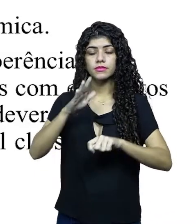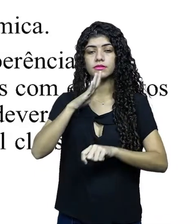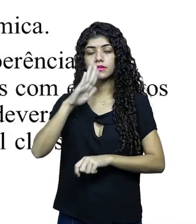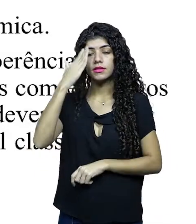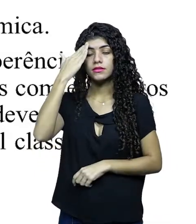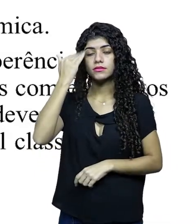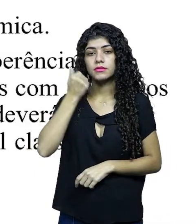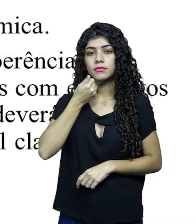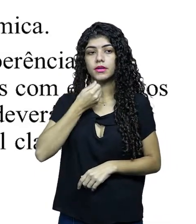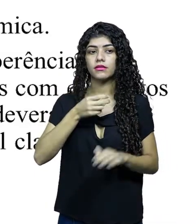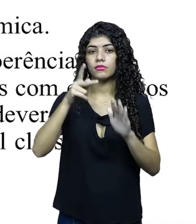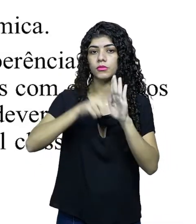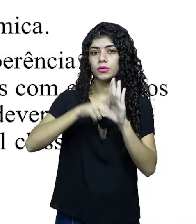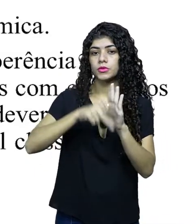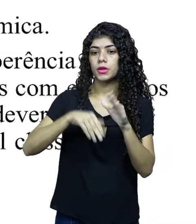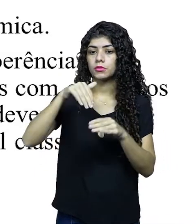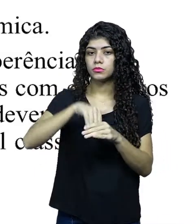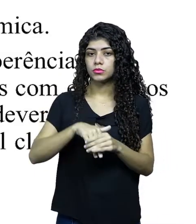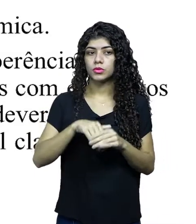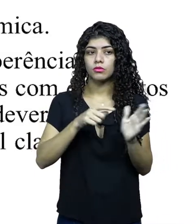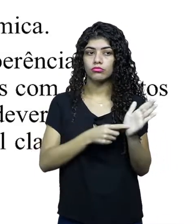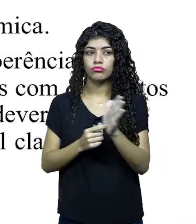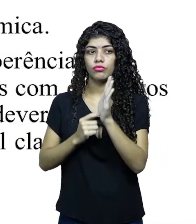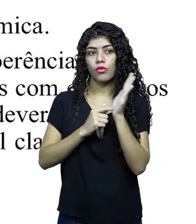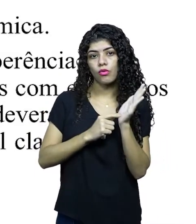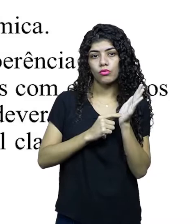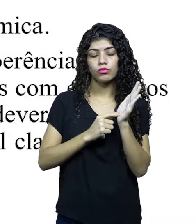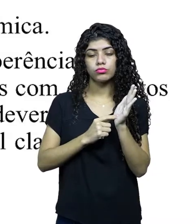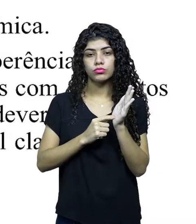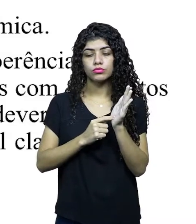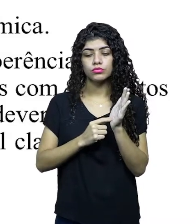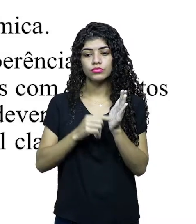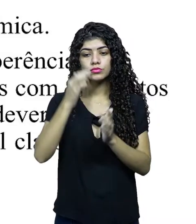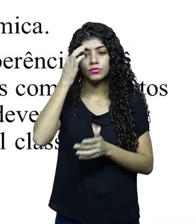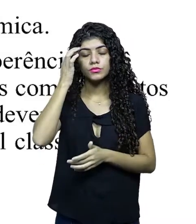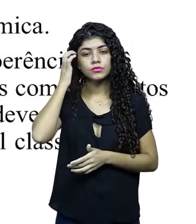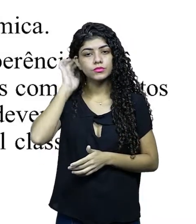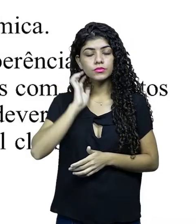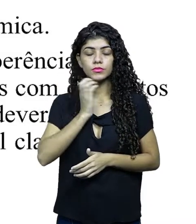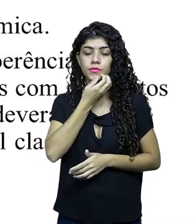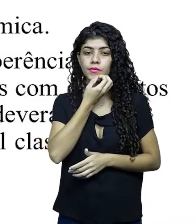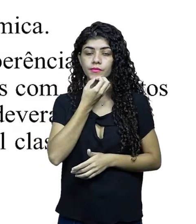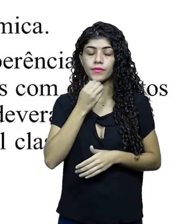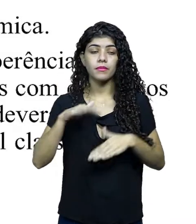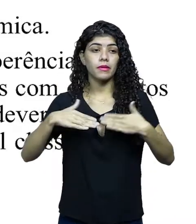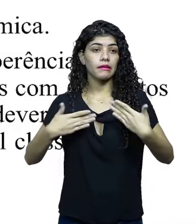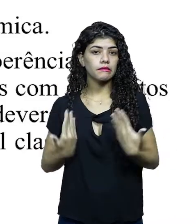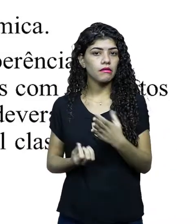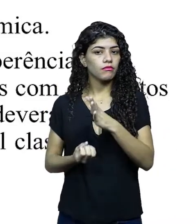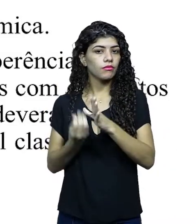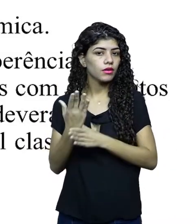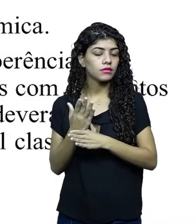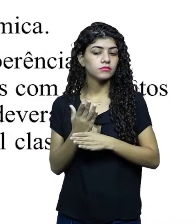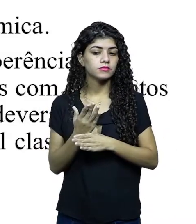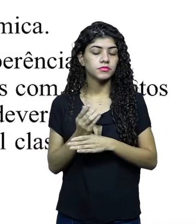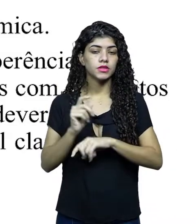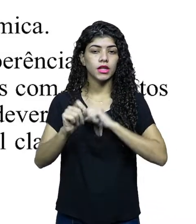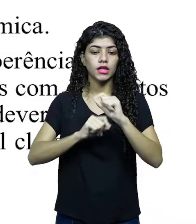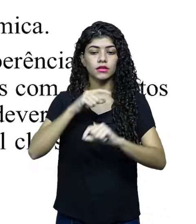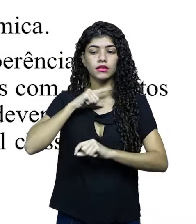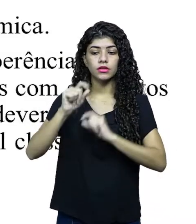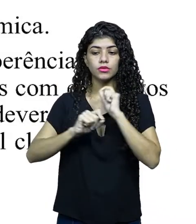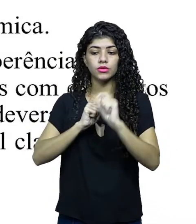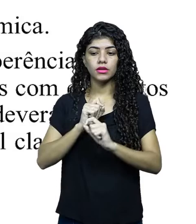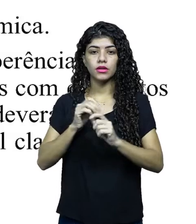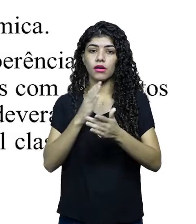definir o target do projeto. Para que público ele foi concebido. Essa definição